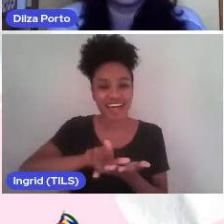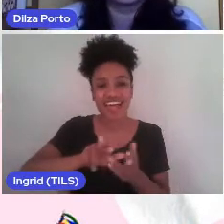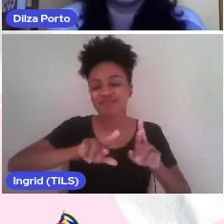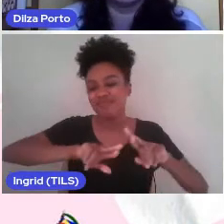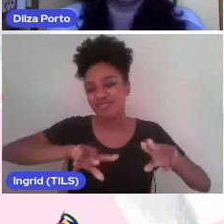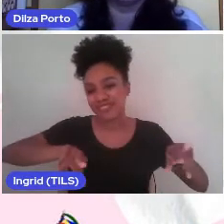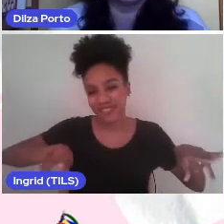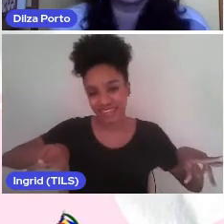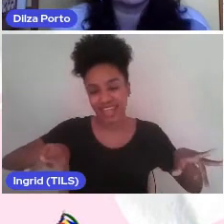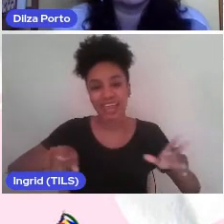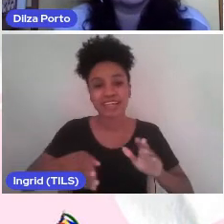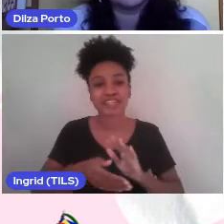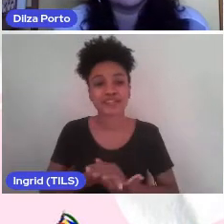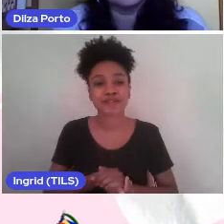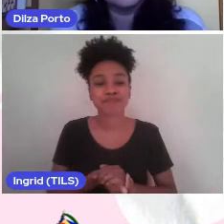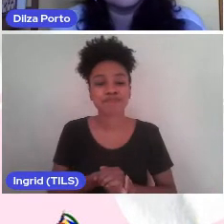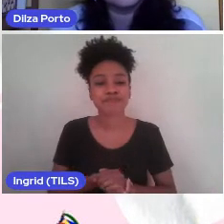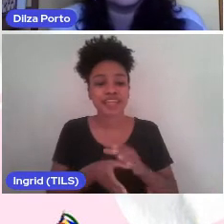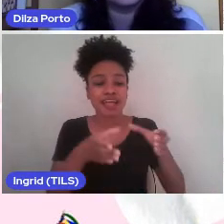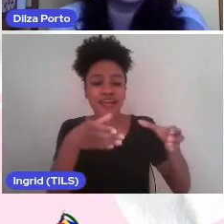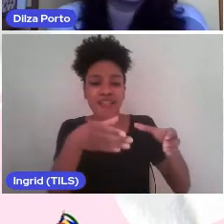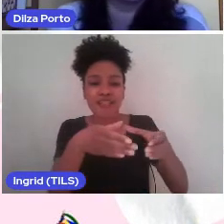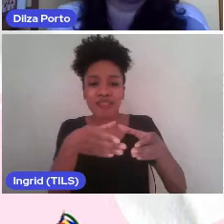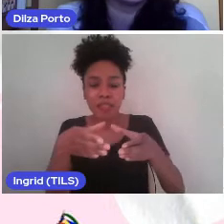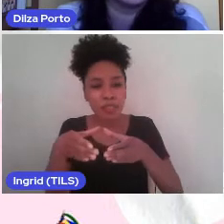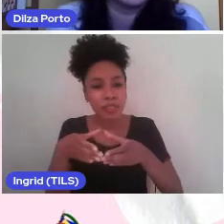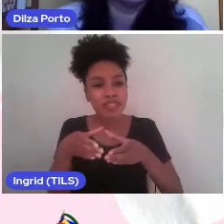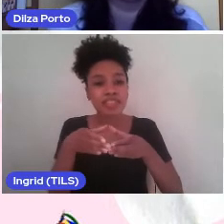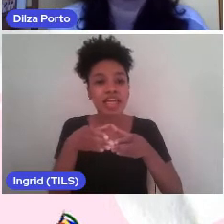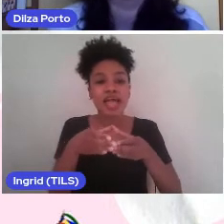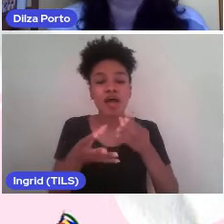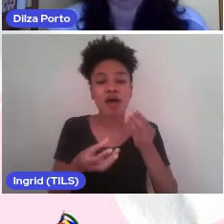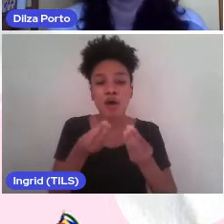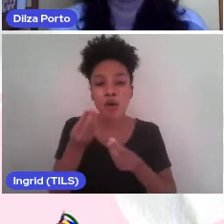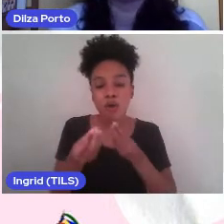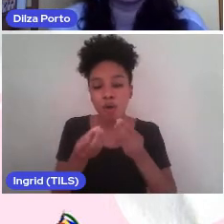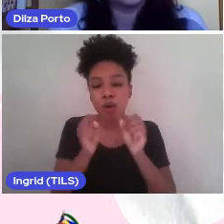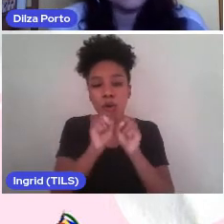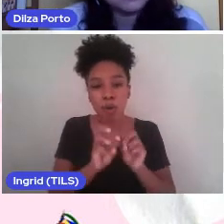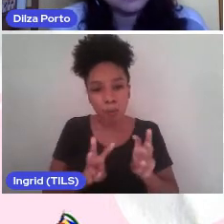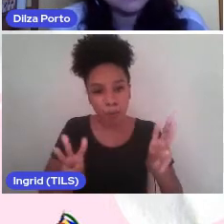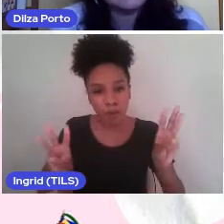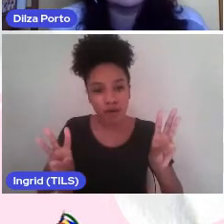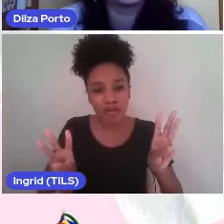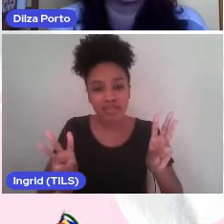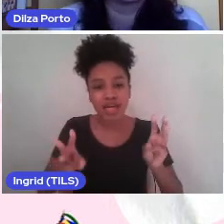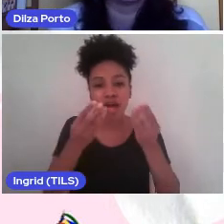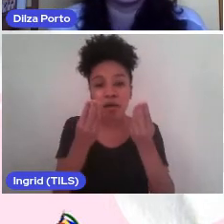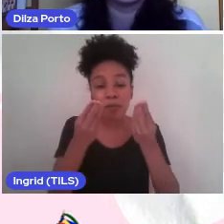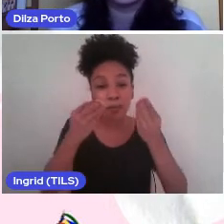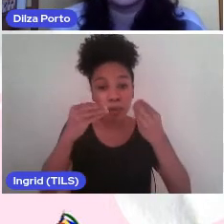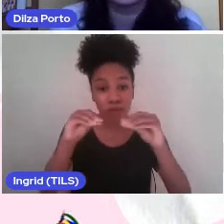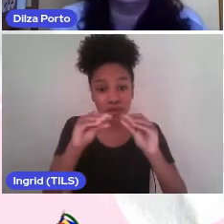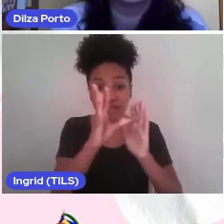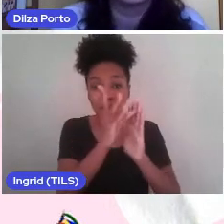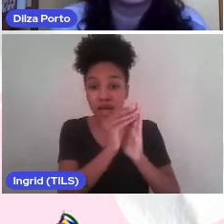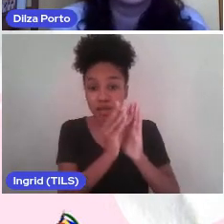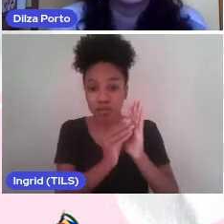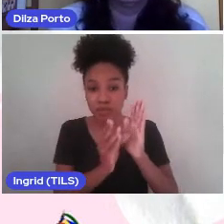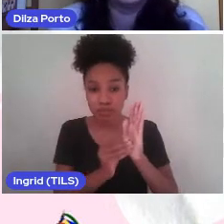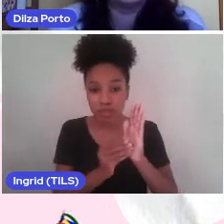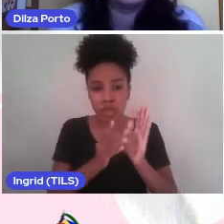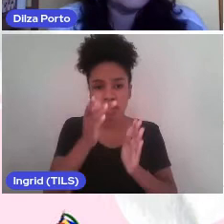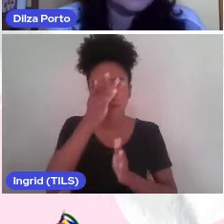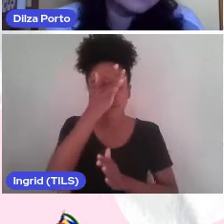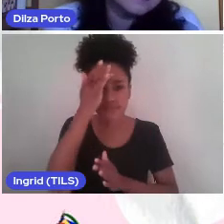trilhas, que é como o portal vai inserir o seu material, né, para todos terem acesso, vai ser por trilhas.